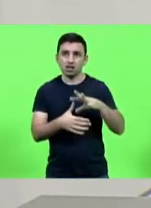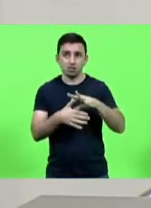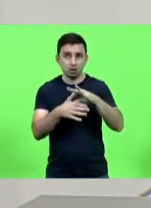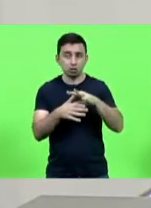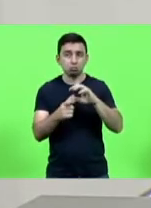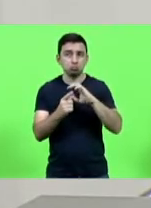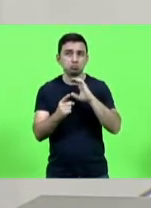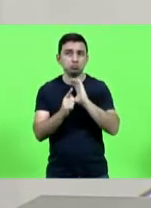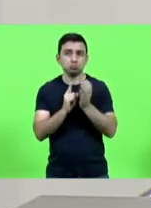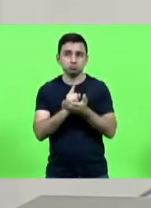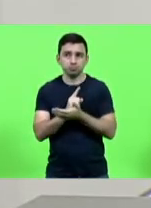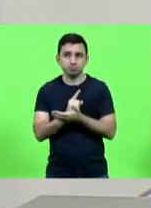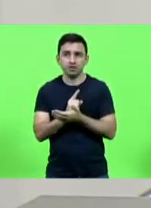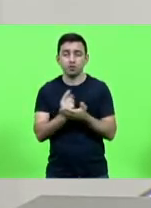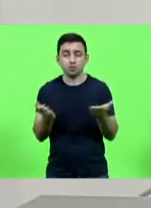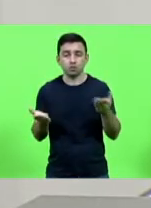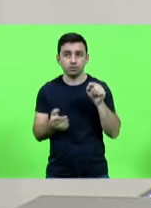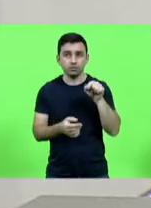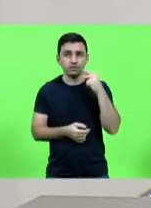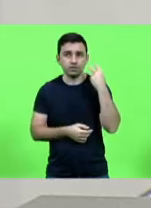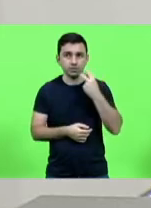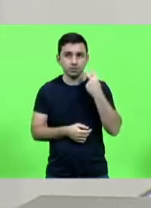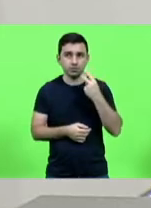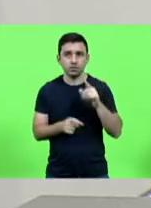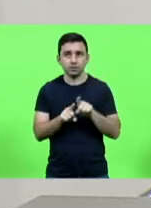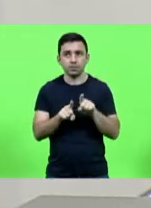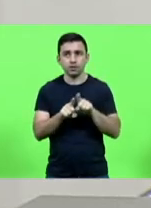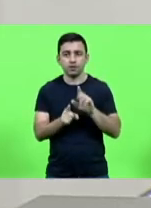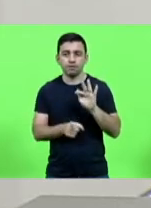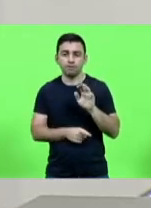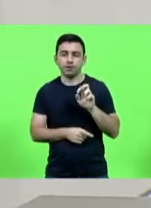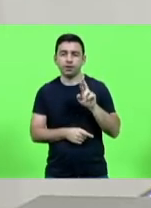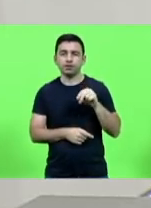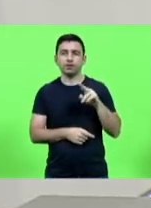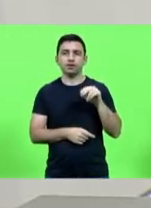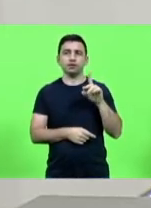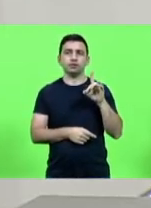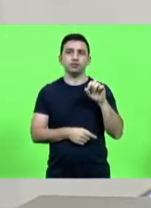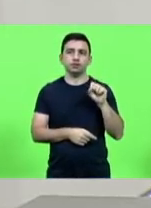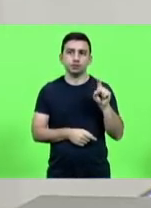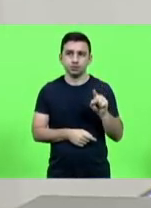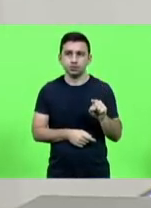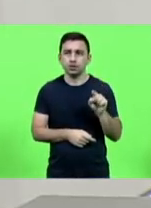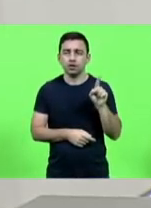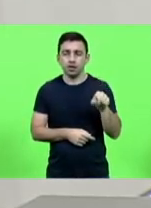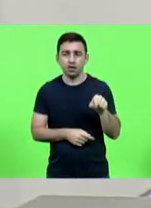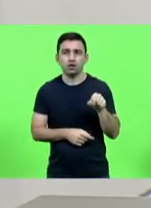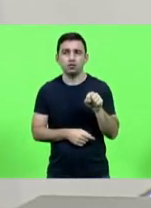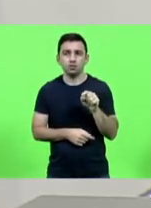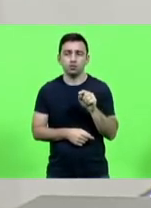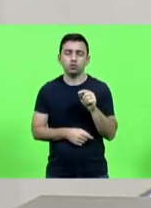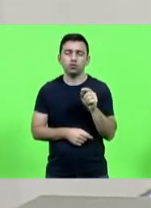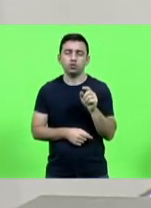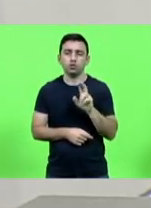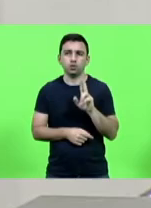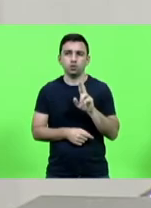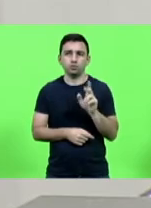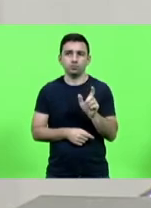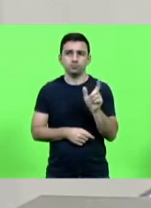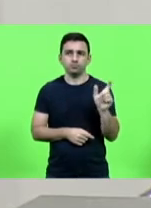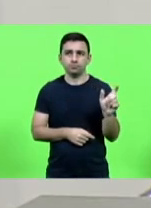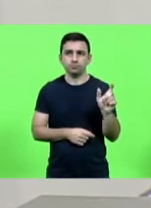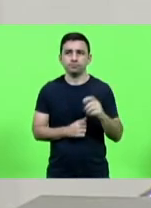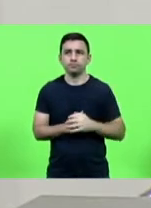hoje vereador Fernandes Castelo Guedes é o sobrenome do nosso amigo Fábio